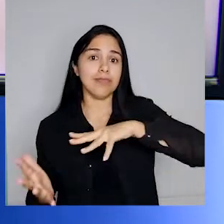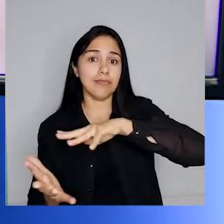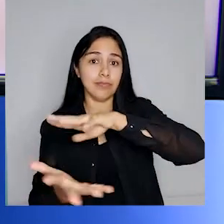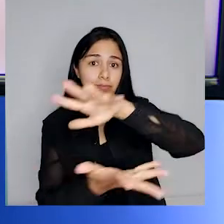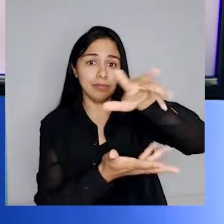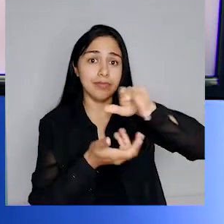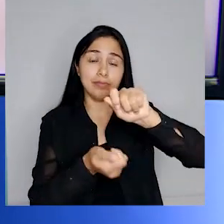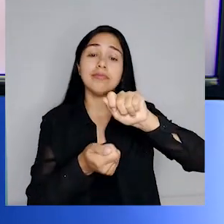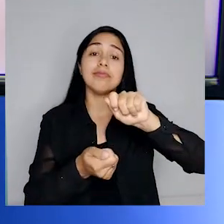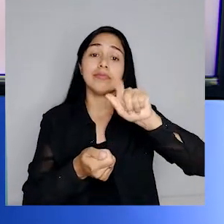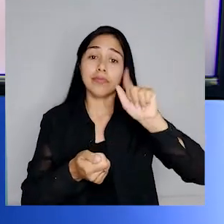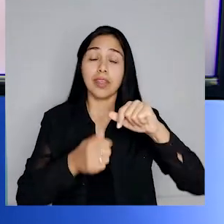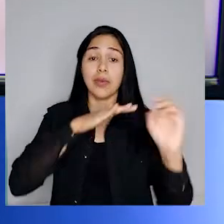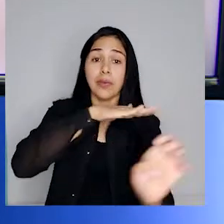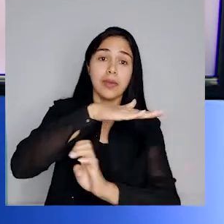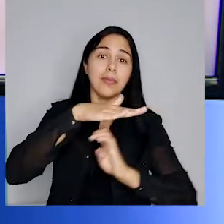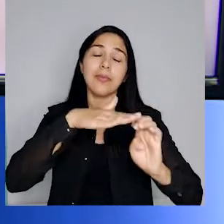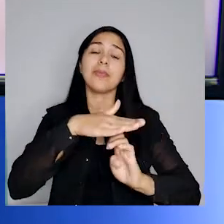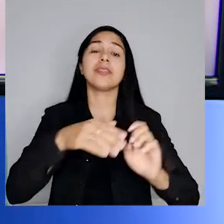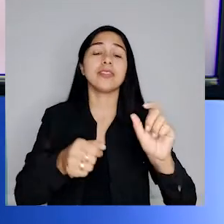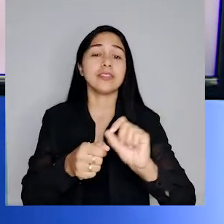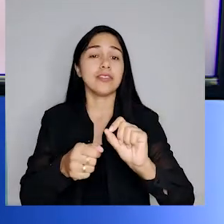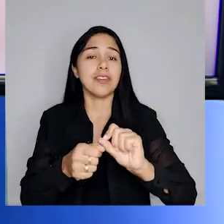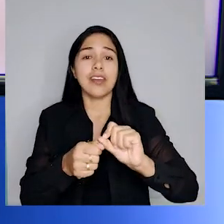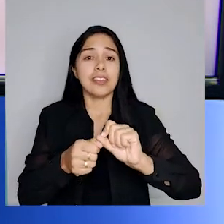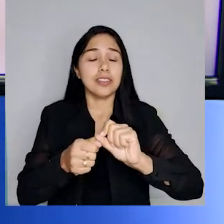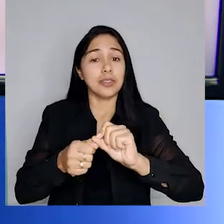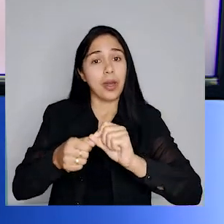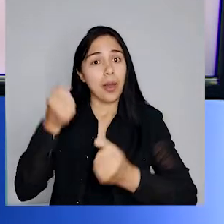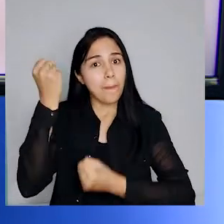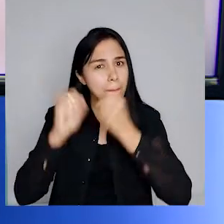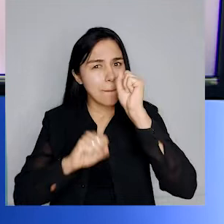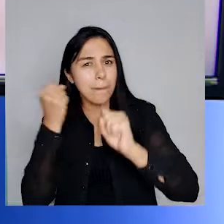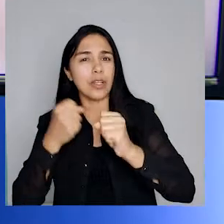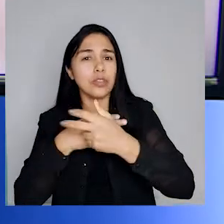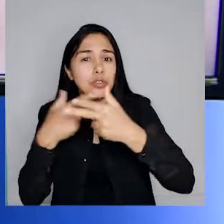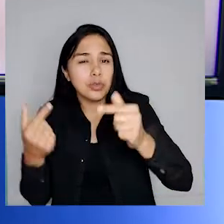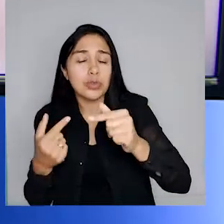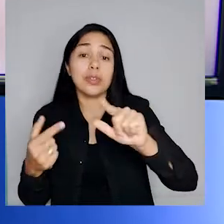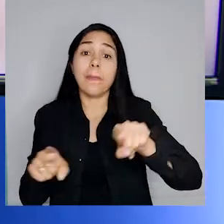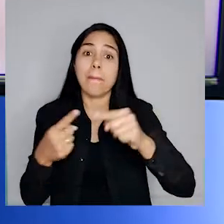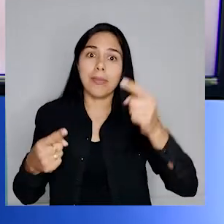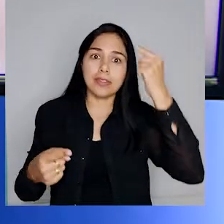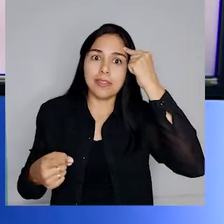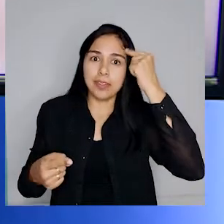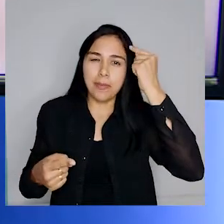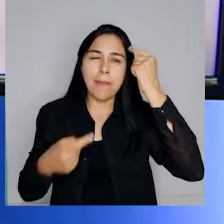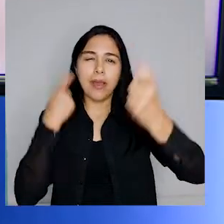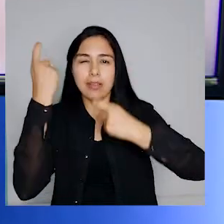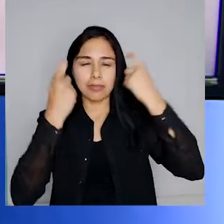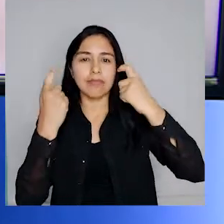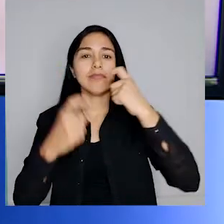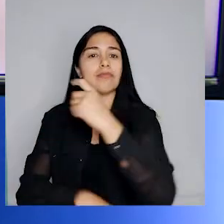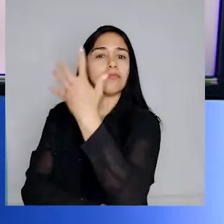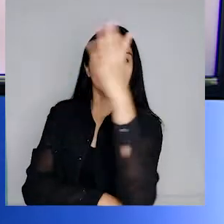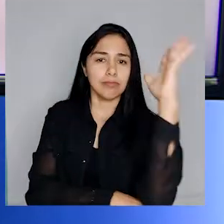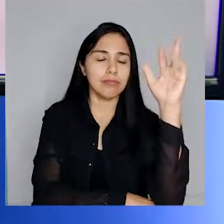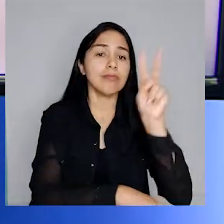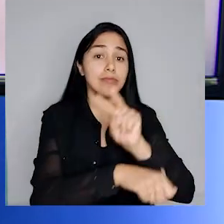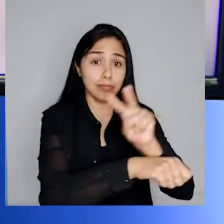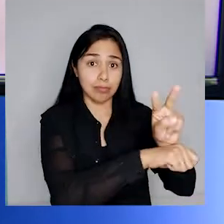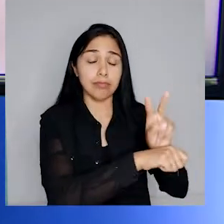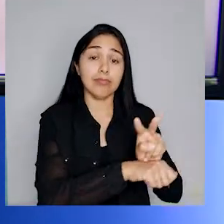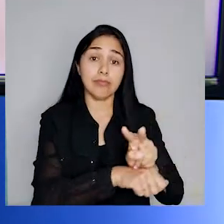que promovem o uso responsável das florestas e da conservação de seus recursos naturais. Isso é obtido depois de um